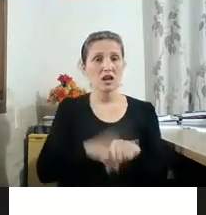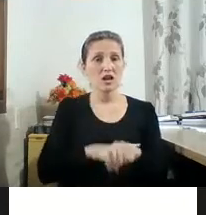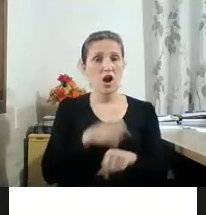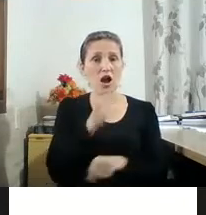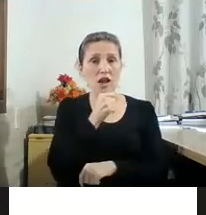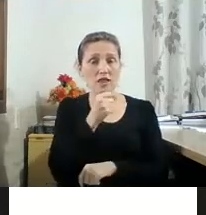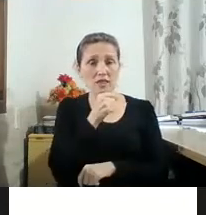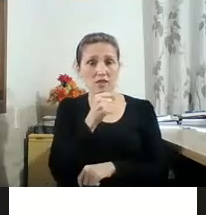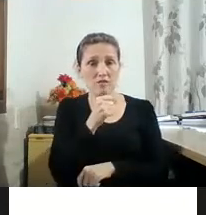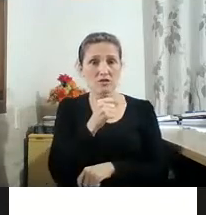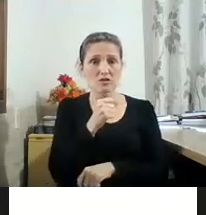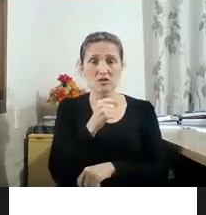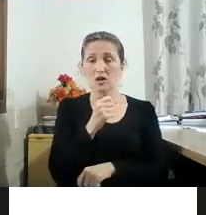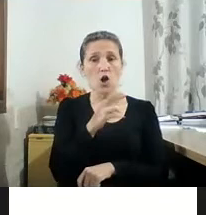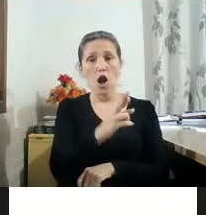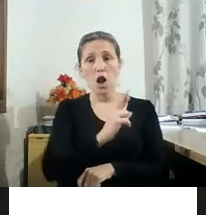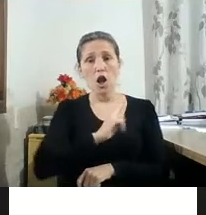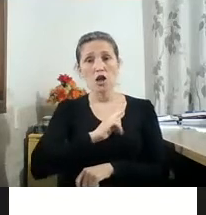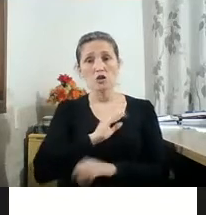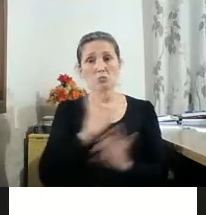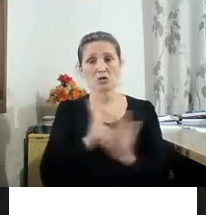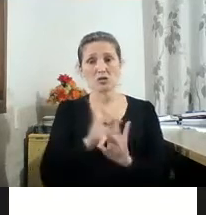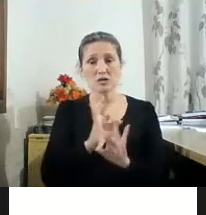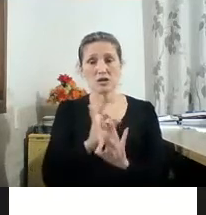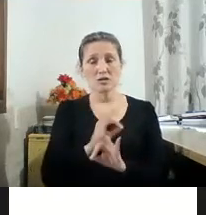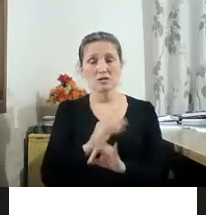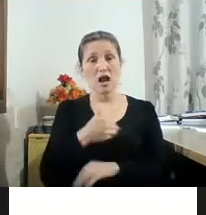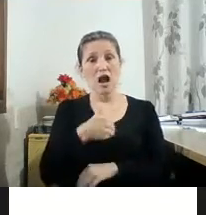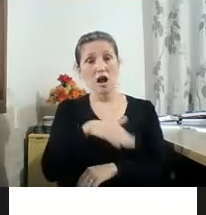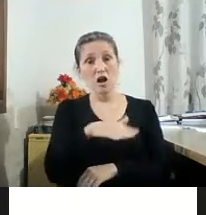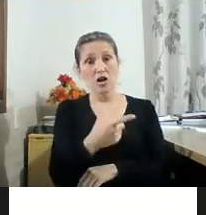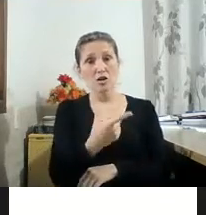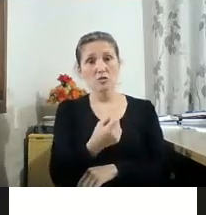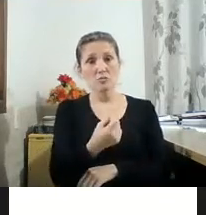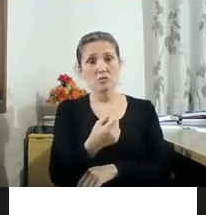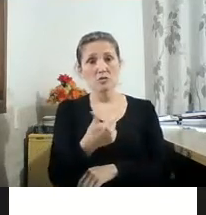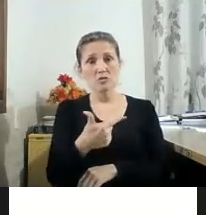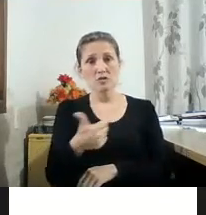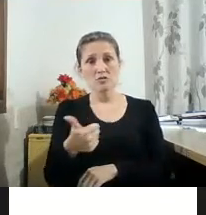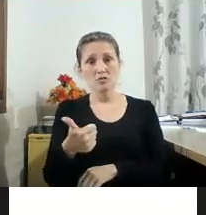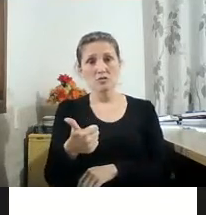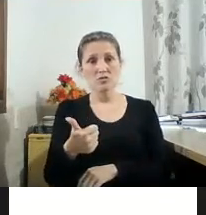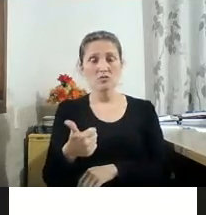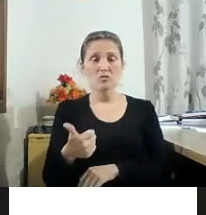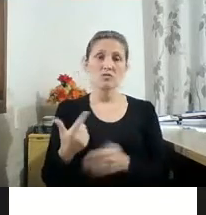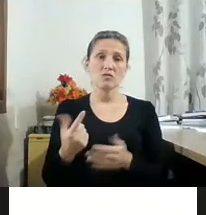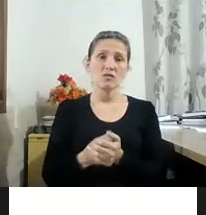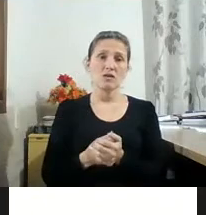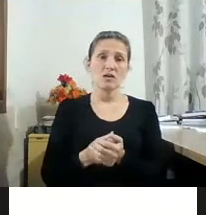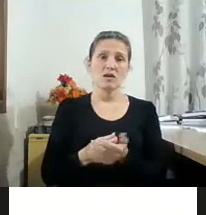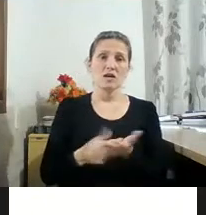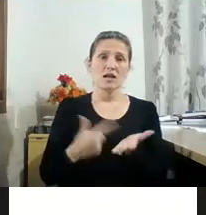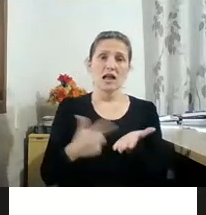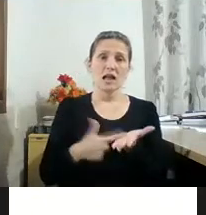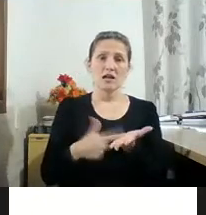essa resposta ainda, mas que agora, em 2021, o livro Viagem pelo Fantástico será lançado por aí, se